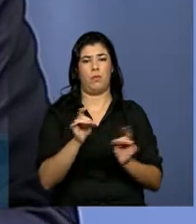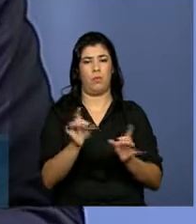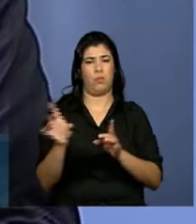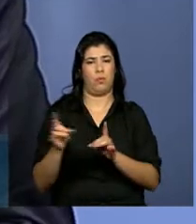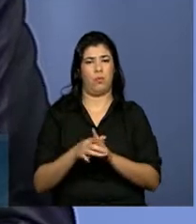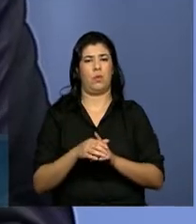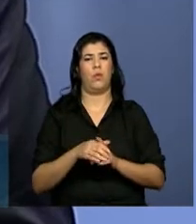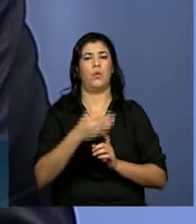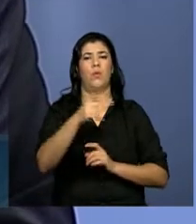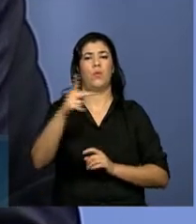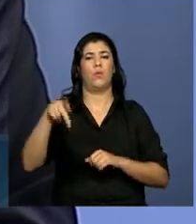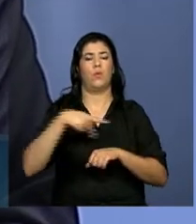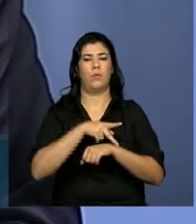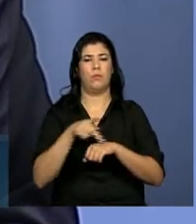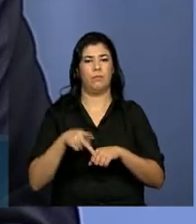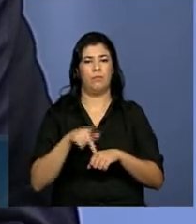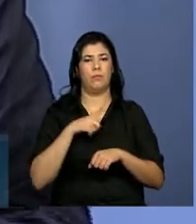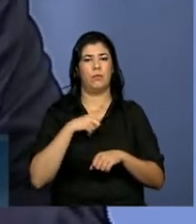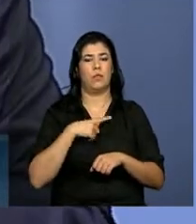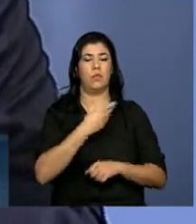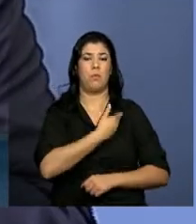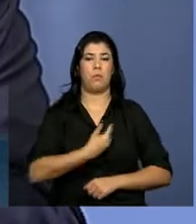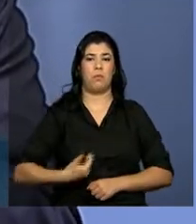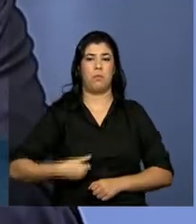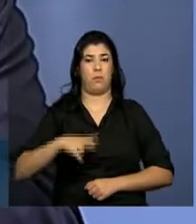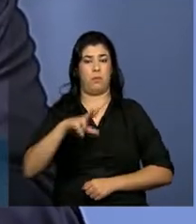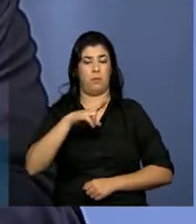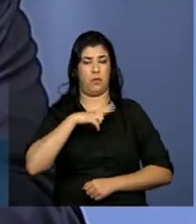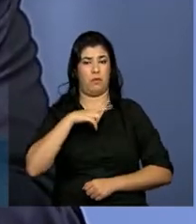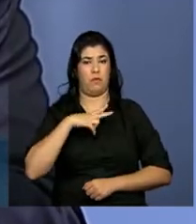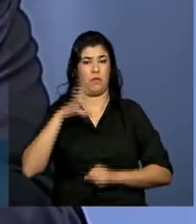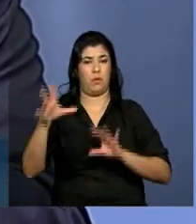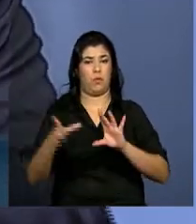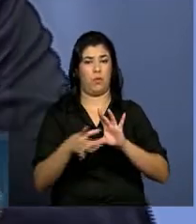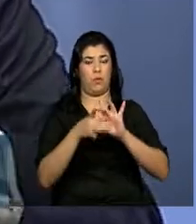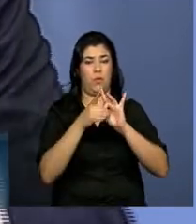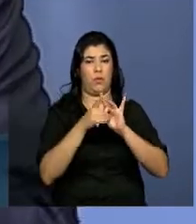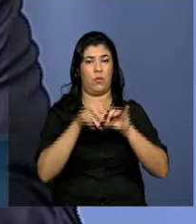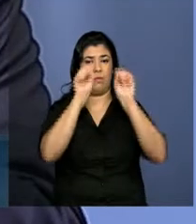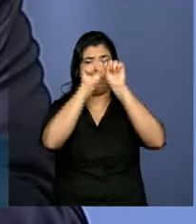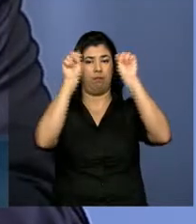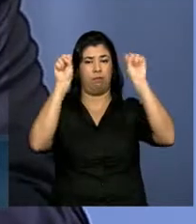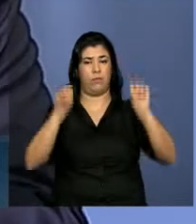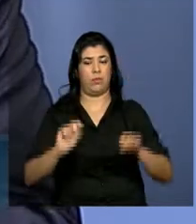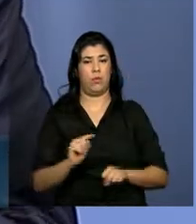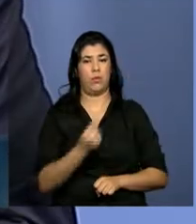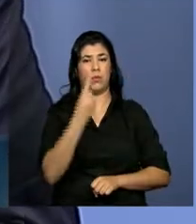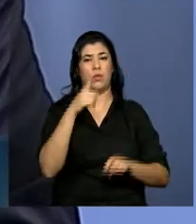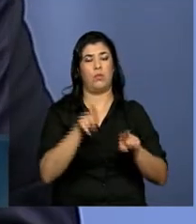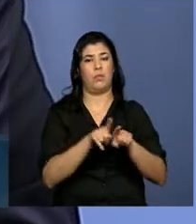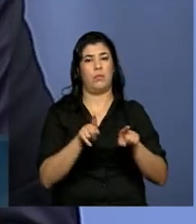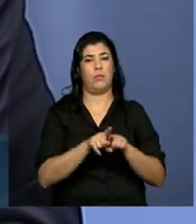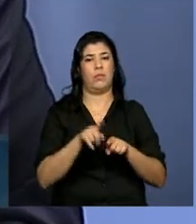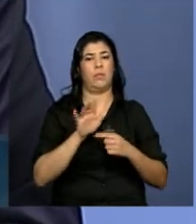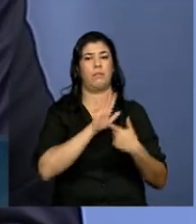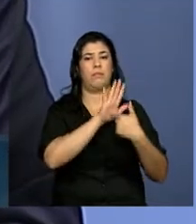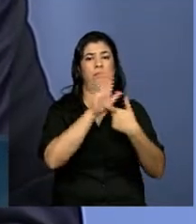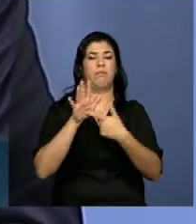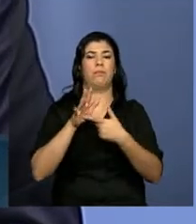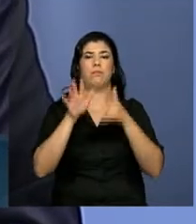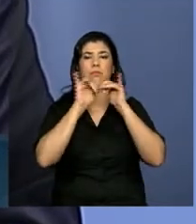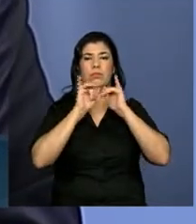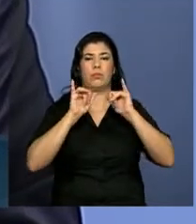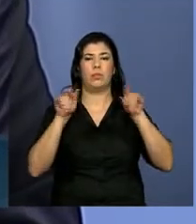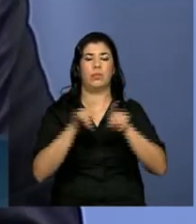públicos e privados, num único ambiente, nós compartilhamos dados, o que